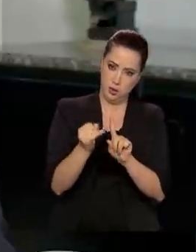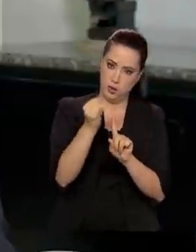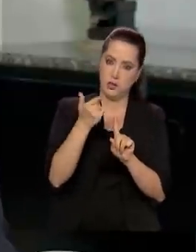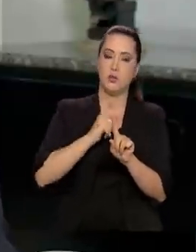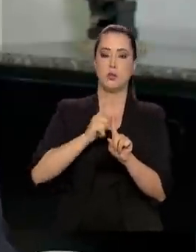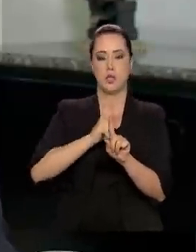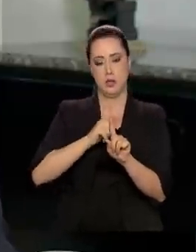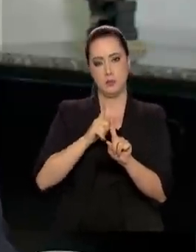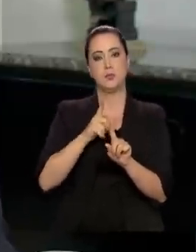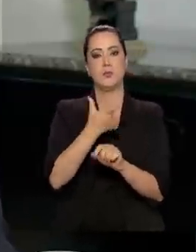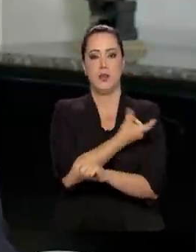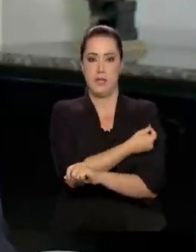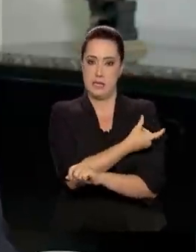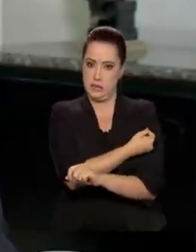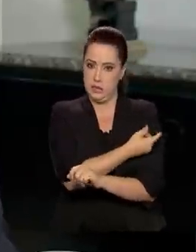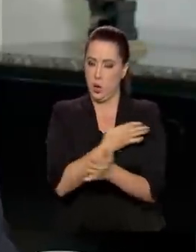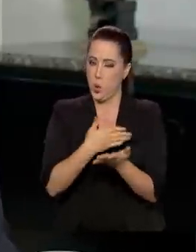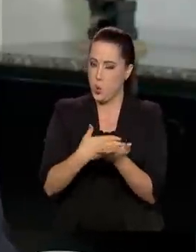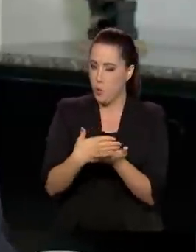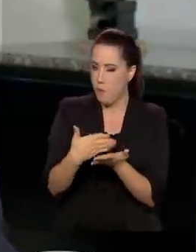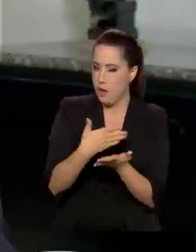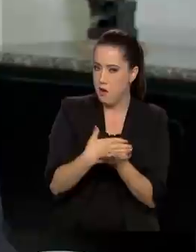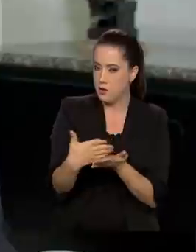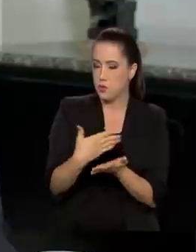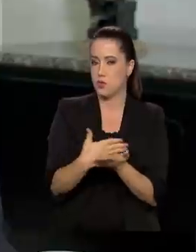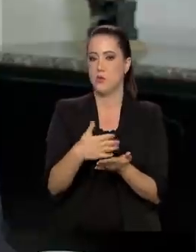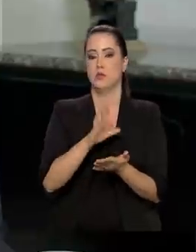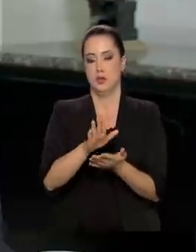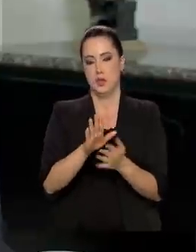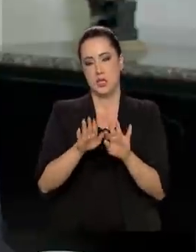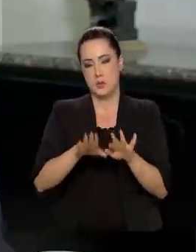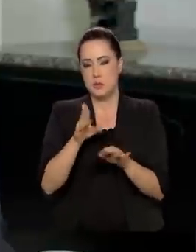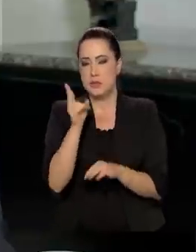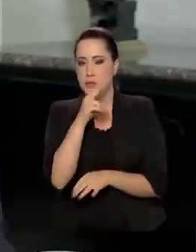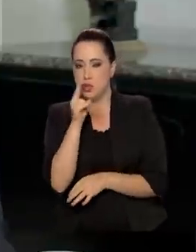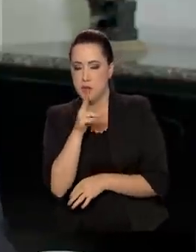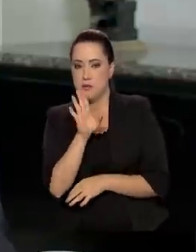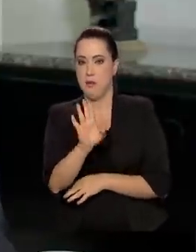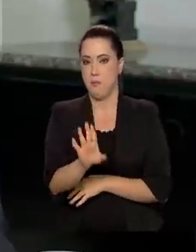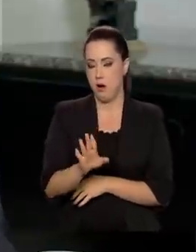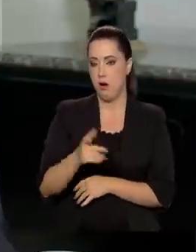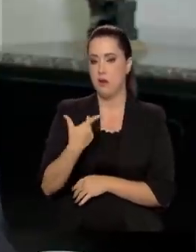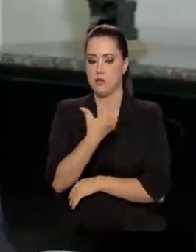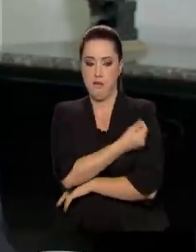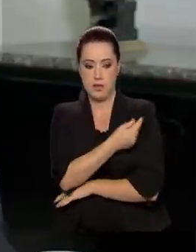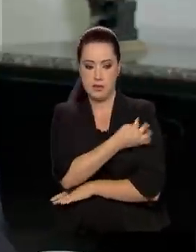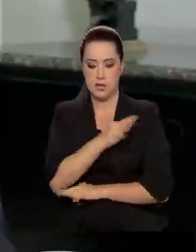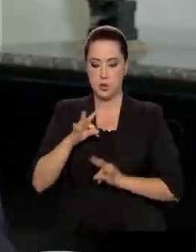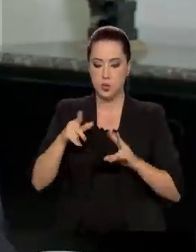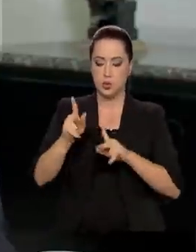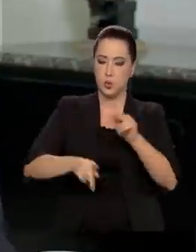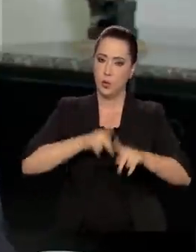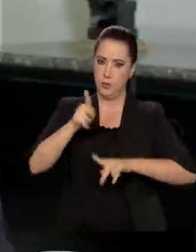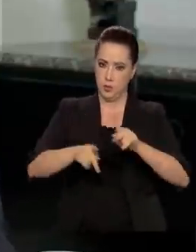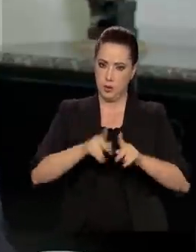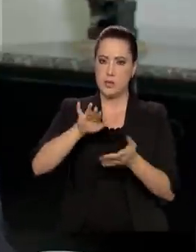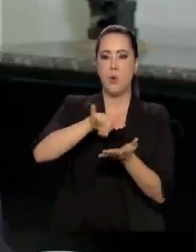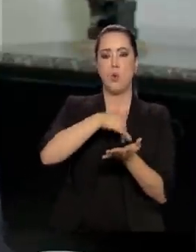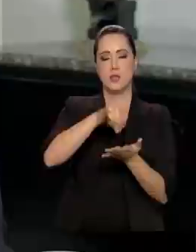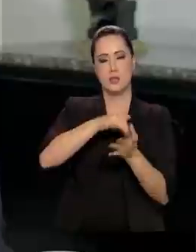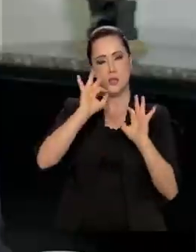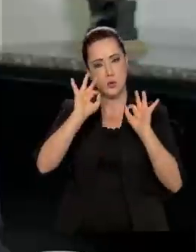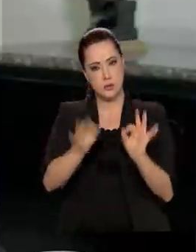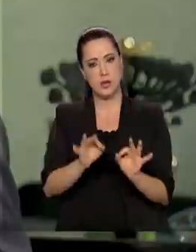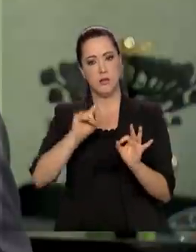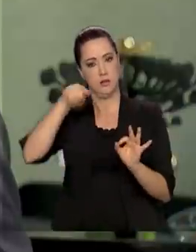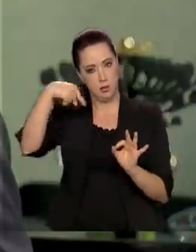iniciais, algumas em caráter emergencial e a vacinação em massa já com registro a